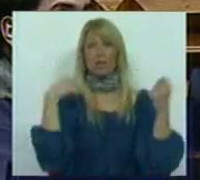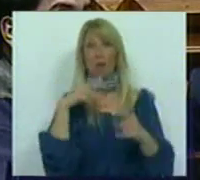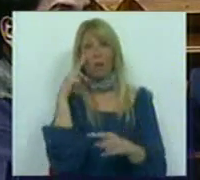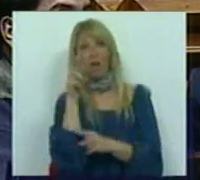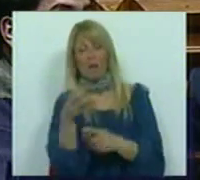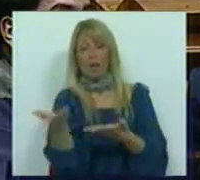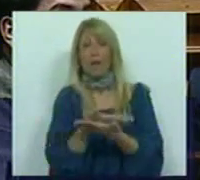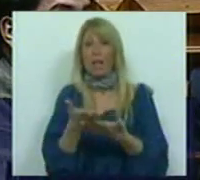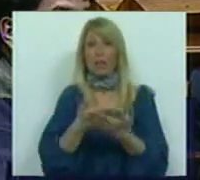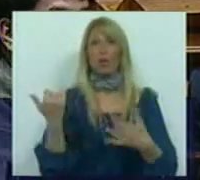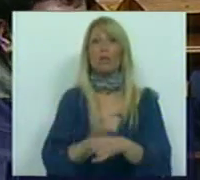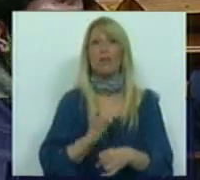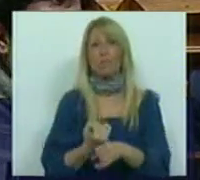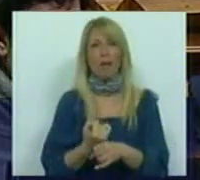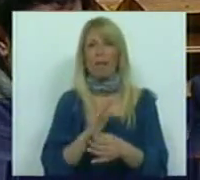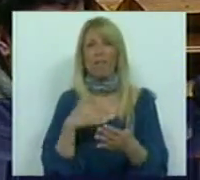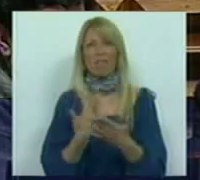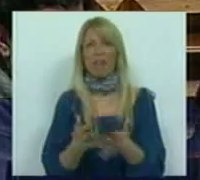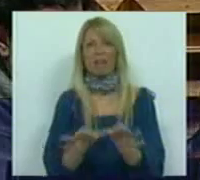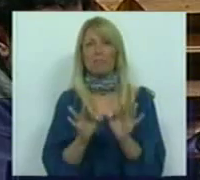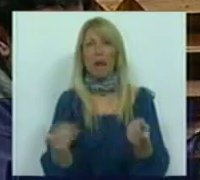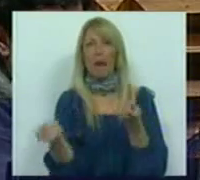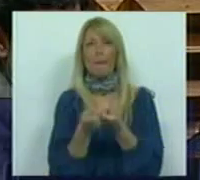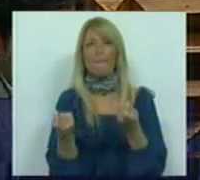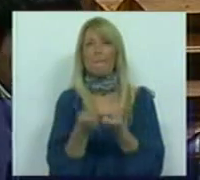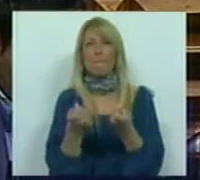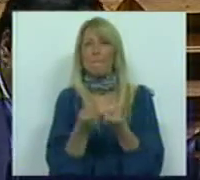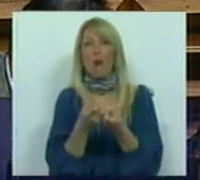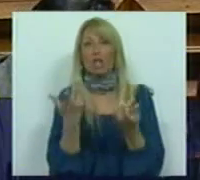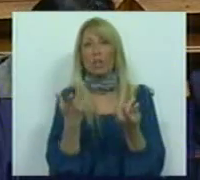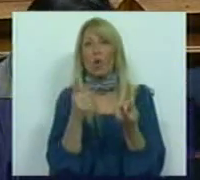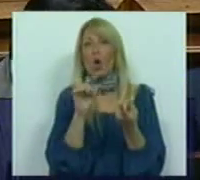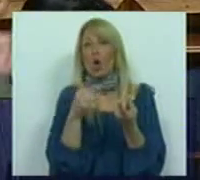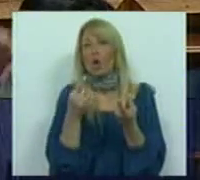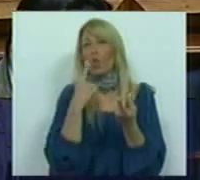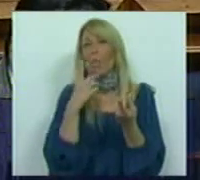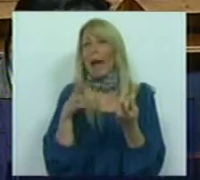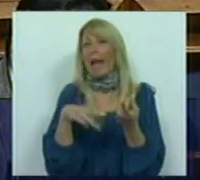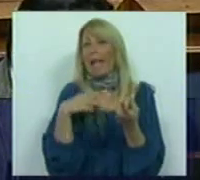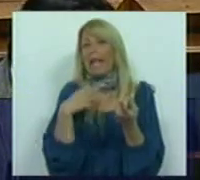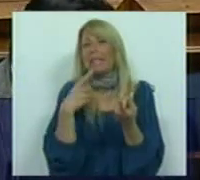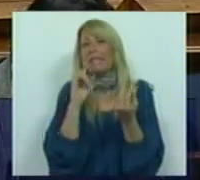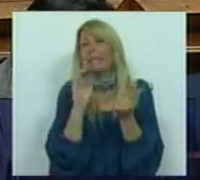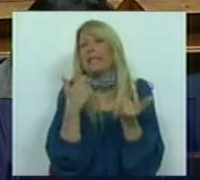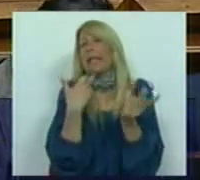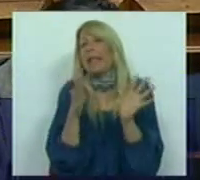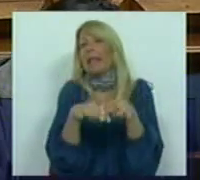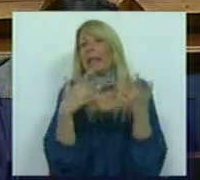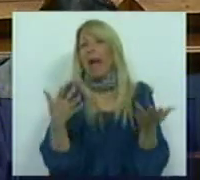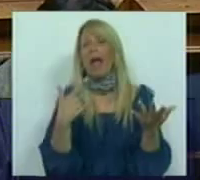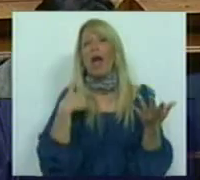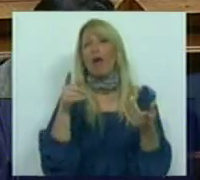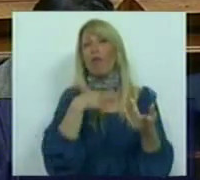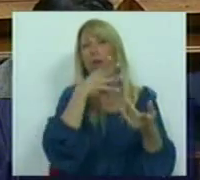laborais o deixam tristemente próximo de um dos mais deprimentos tesourinhos que teve lugar aqui nesta legislatura, quase, que foi a intervenção do Sr. Deputado